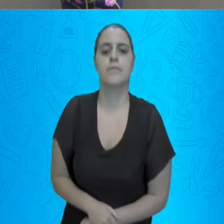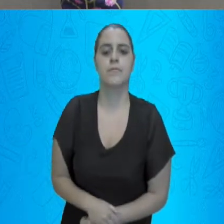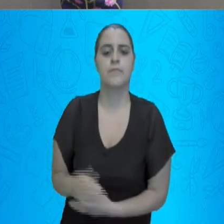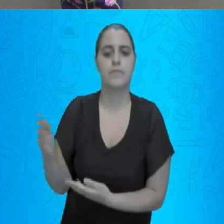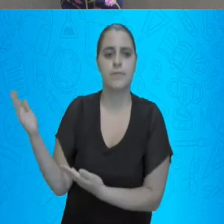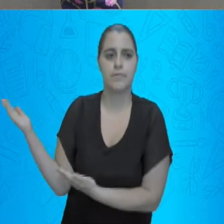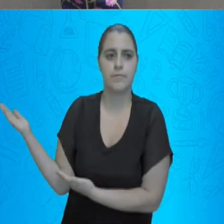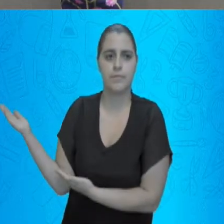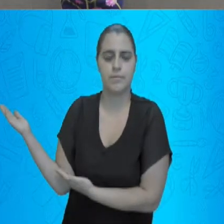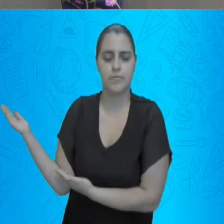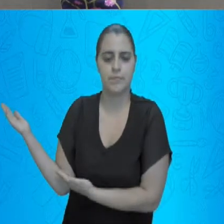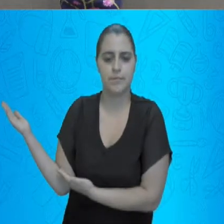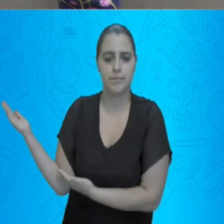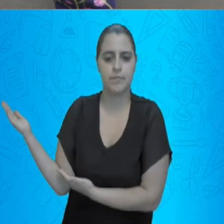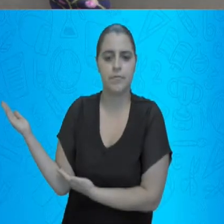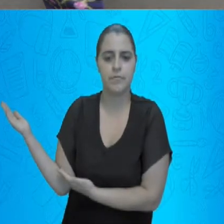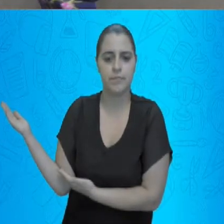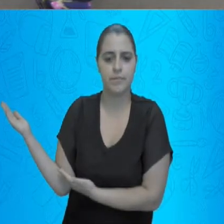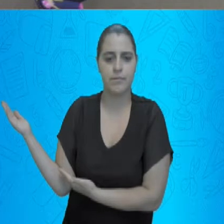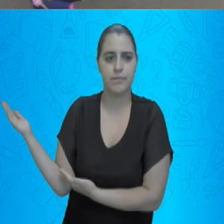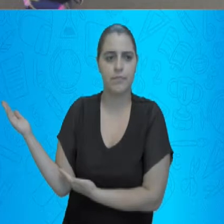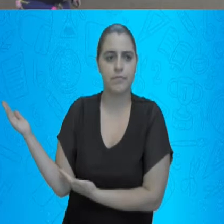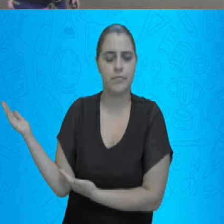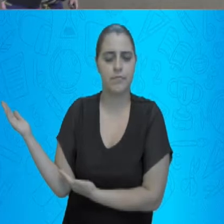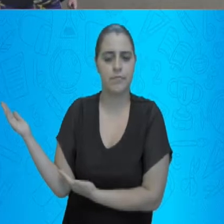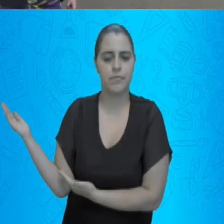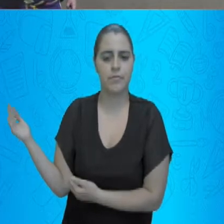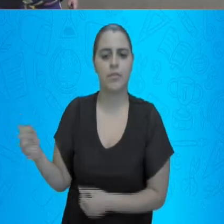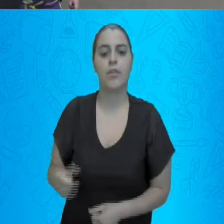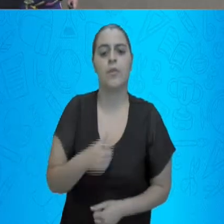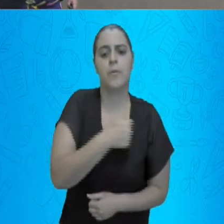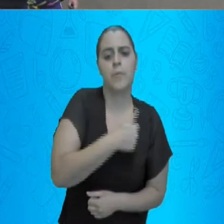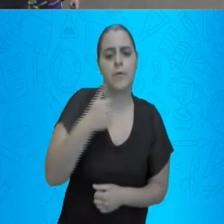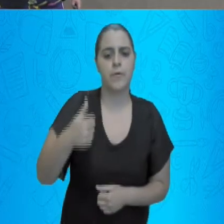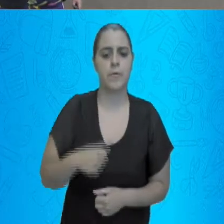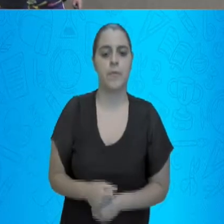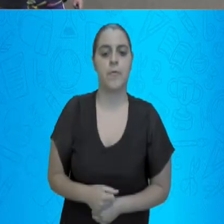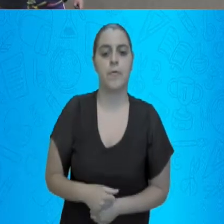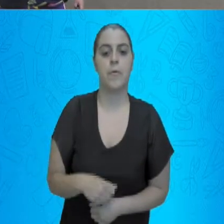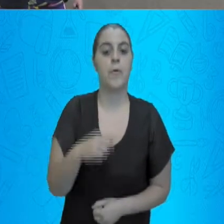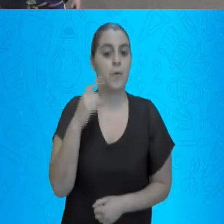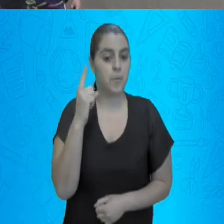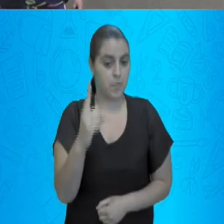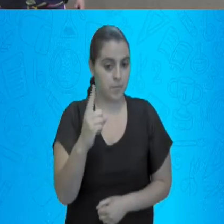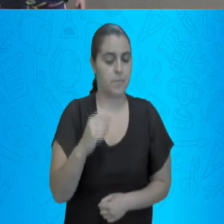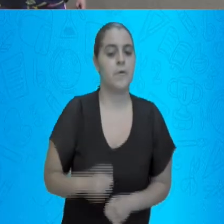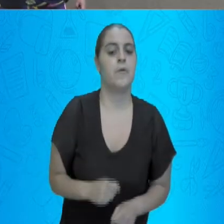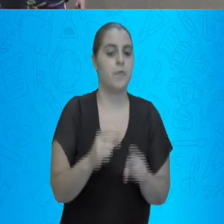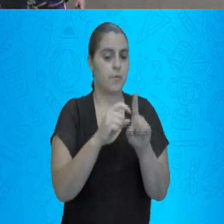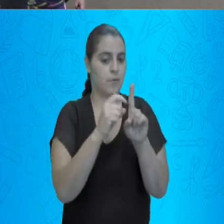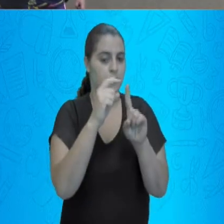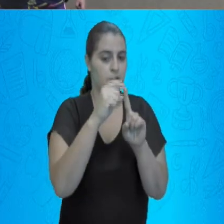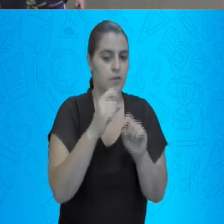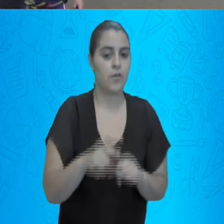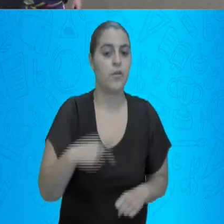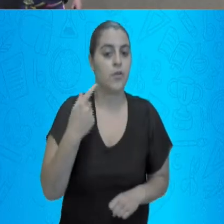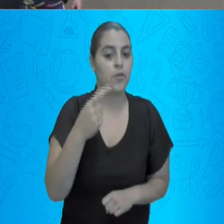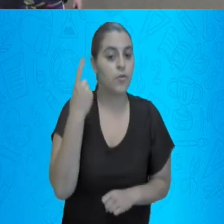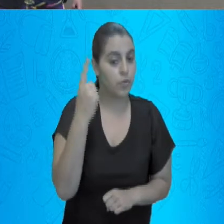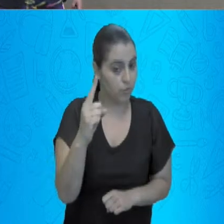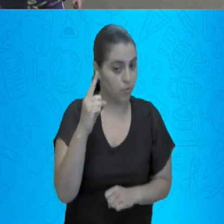Uma unidade e uma dezena. Então, o número 11 é composto por uma unidade e uma